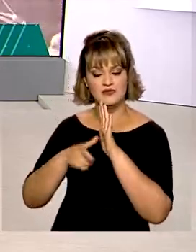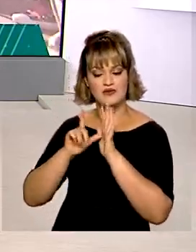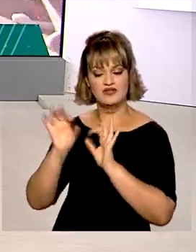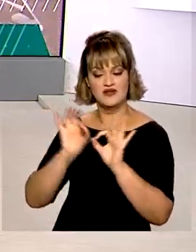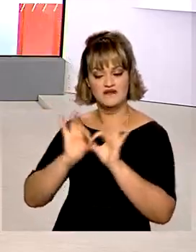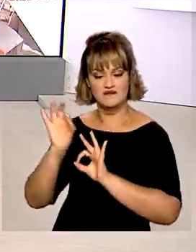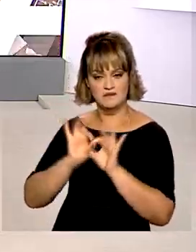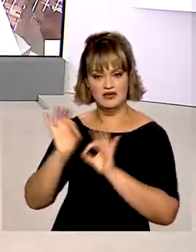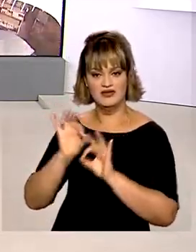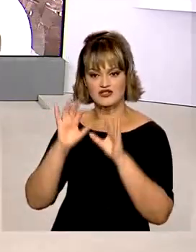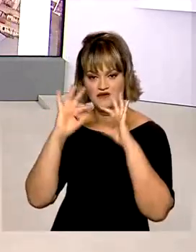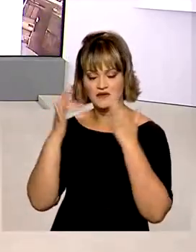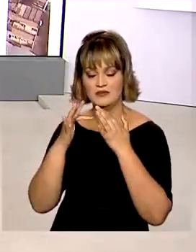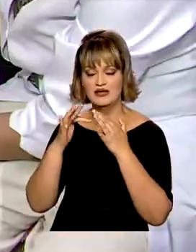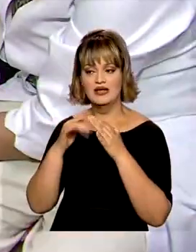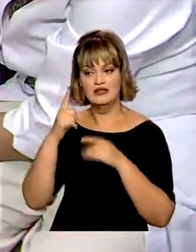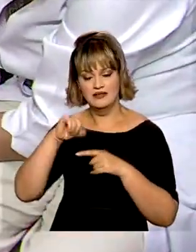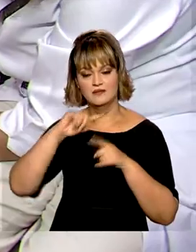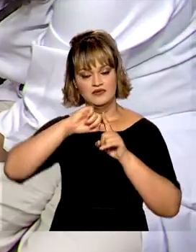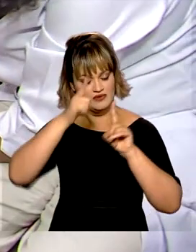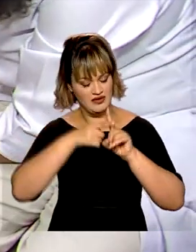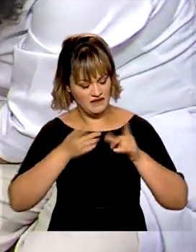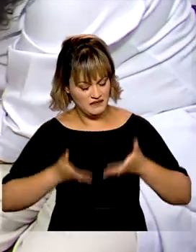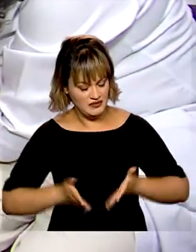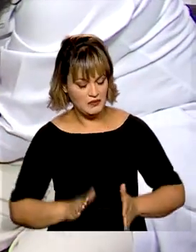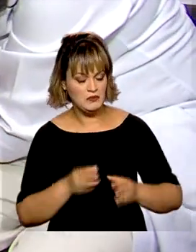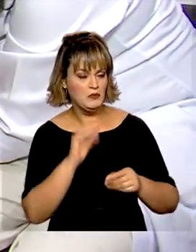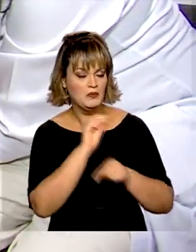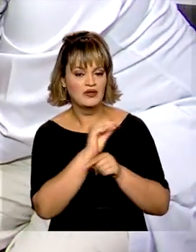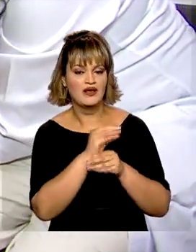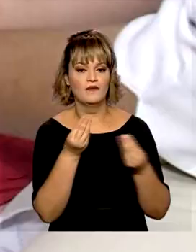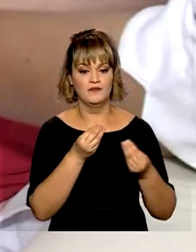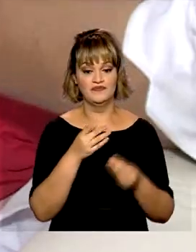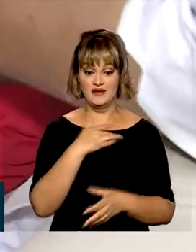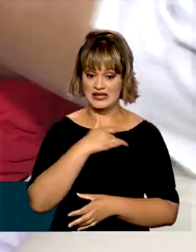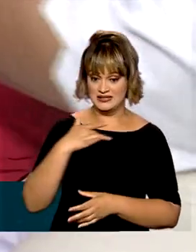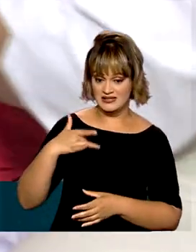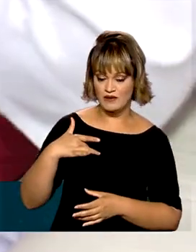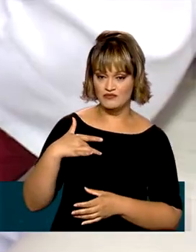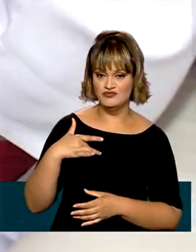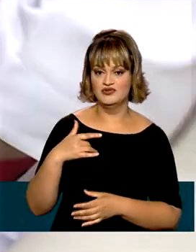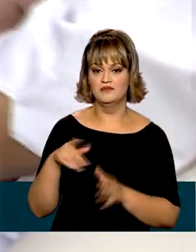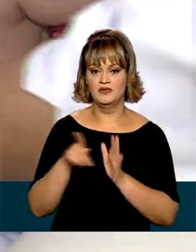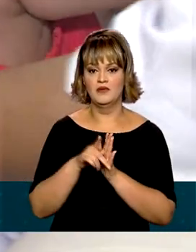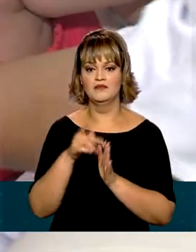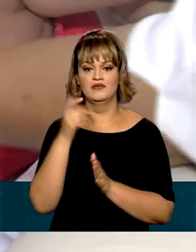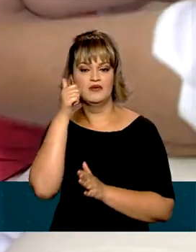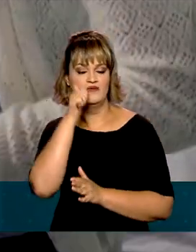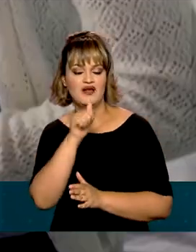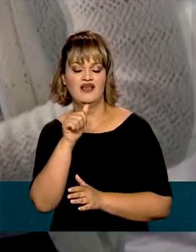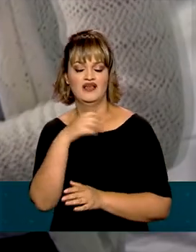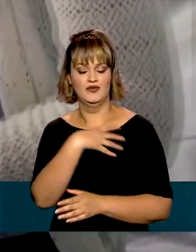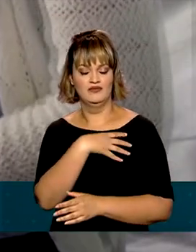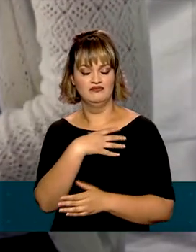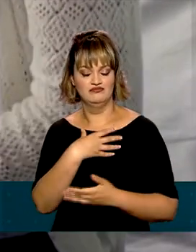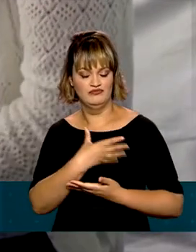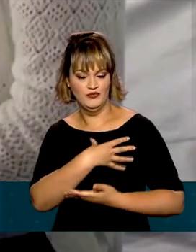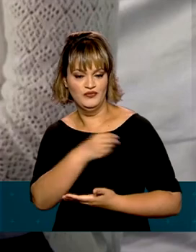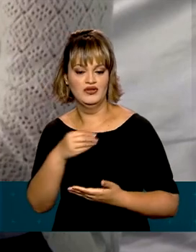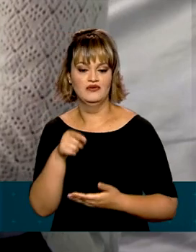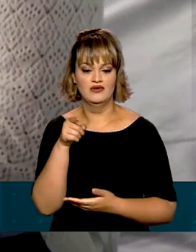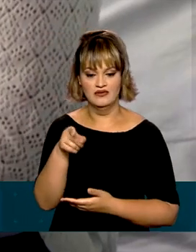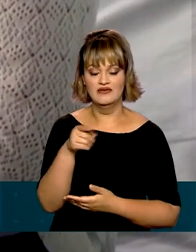o nascimento seguro da criança. A saúde da mulher e da criança no atendimento do SUS terá investimento de 624